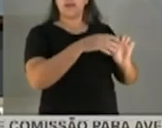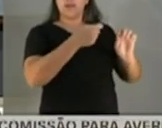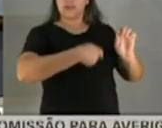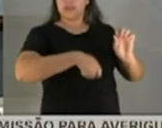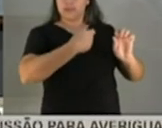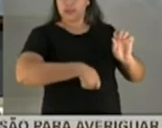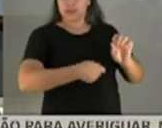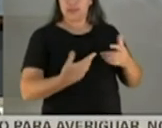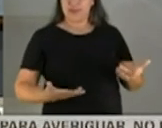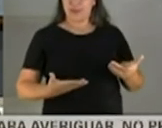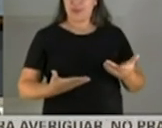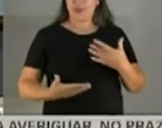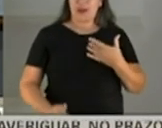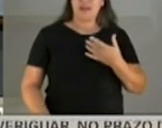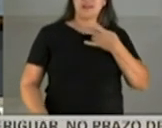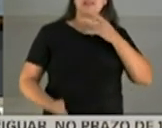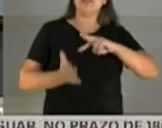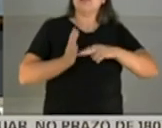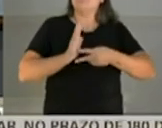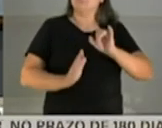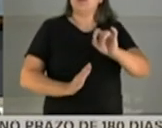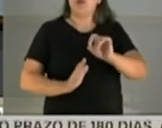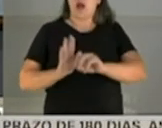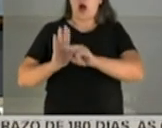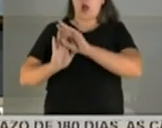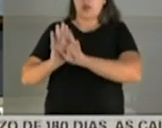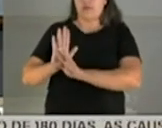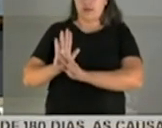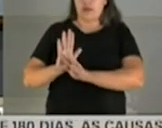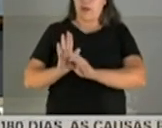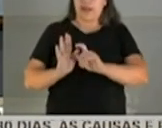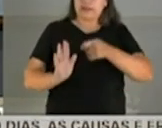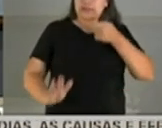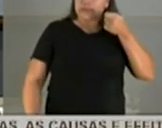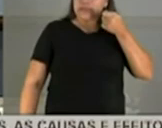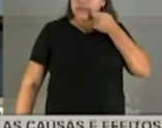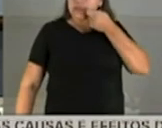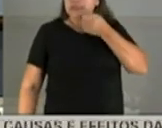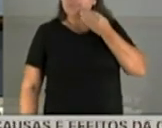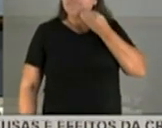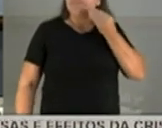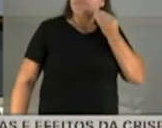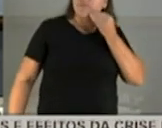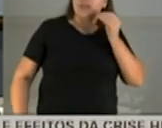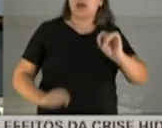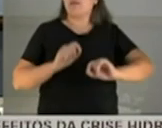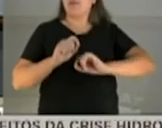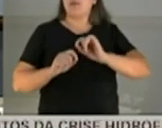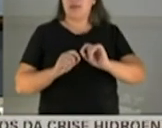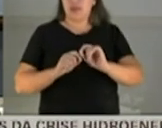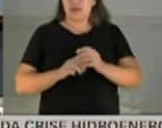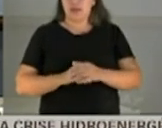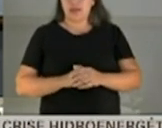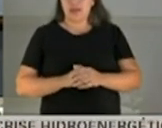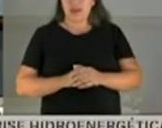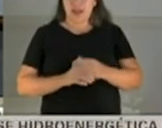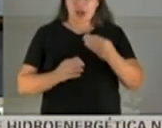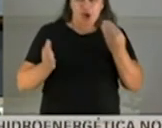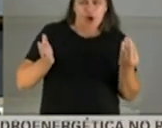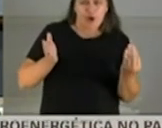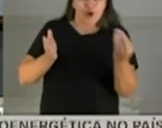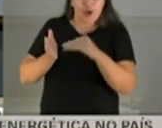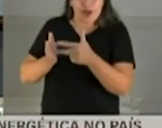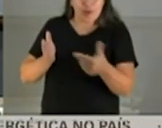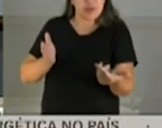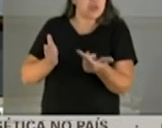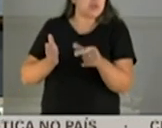Então, em outras palavras, a invoice tentava materializar condições não existentes no